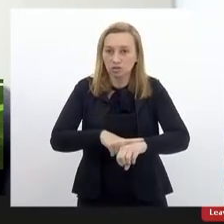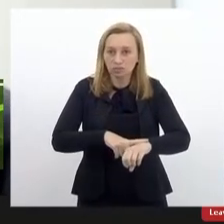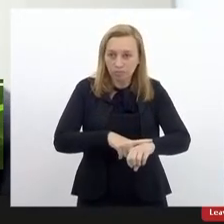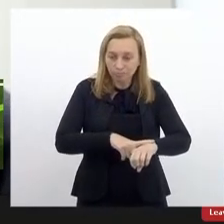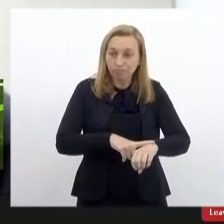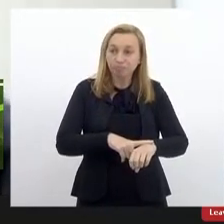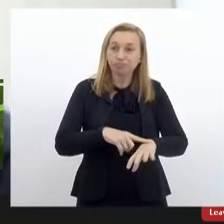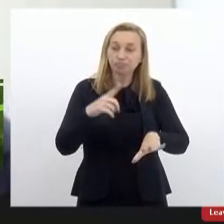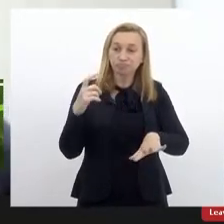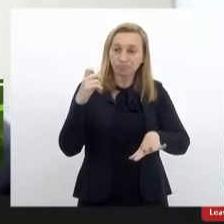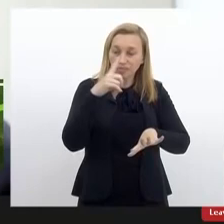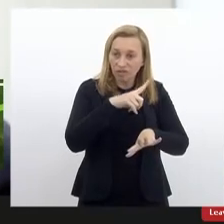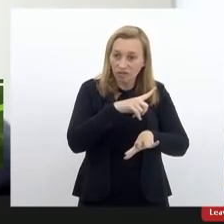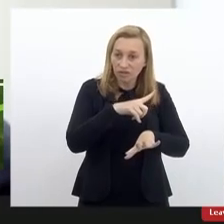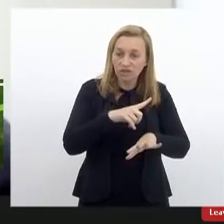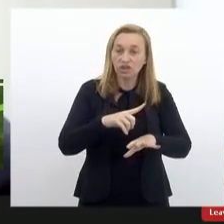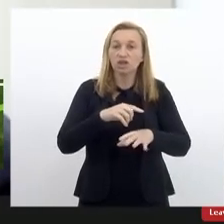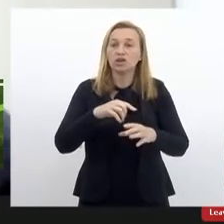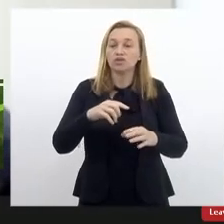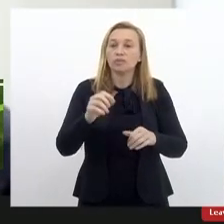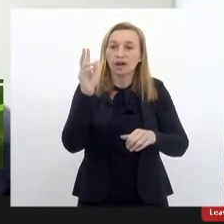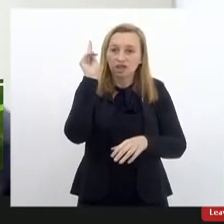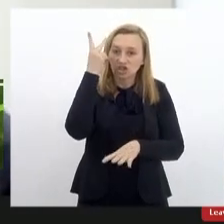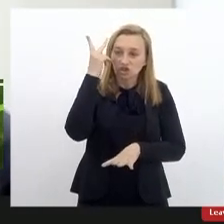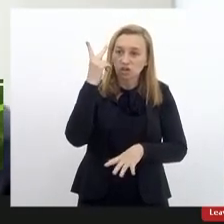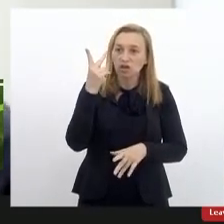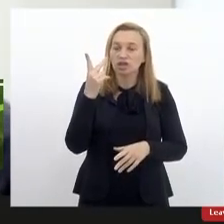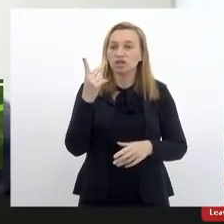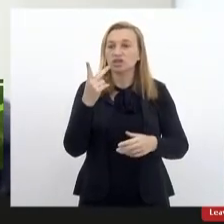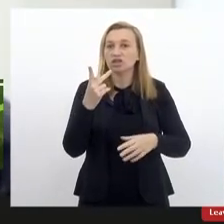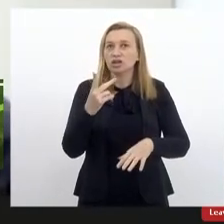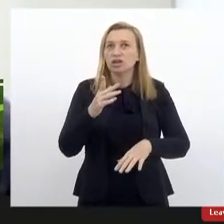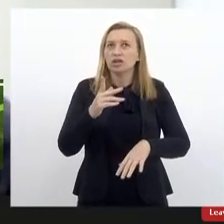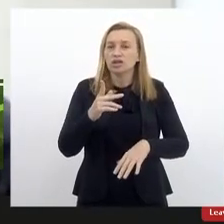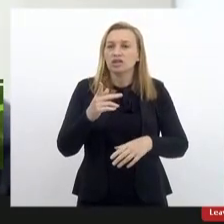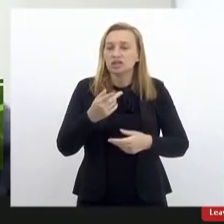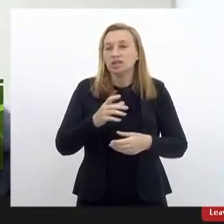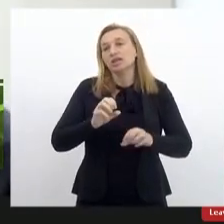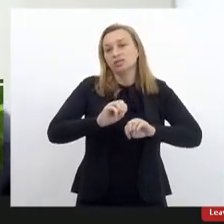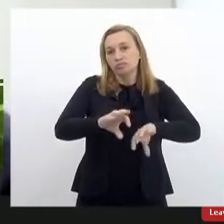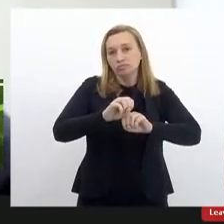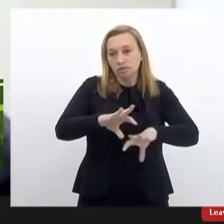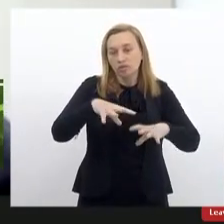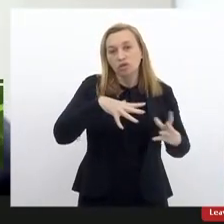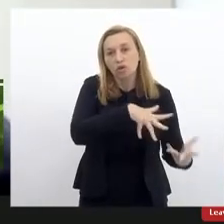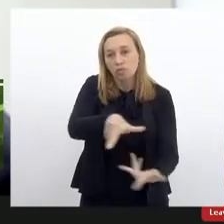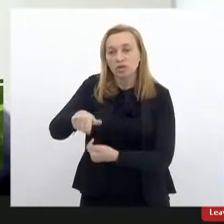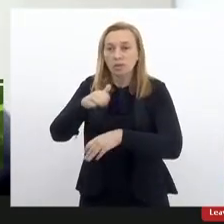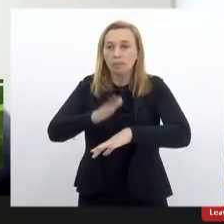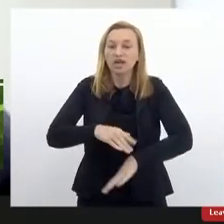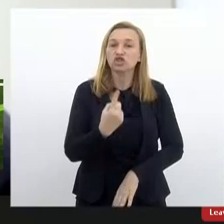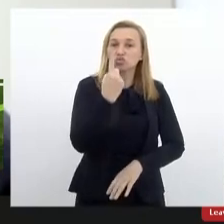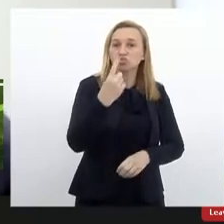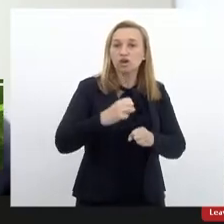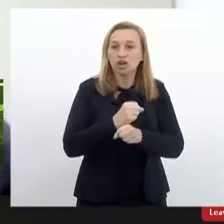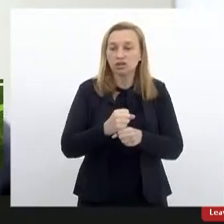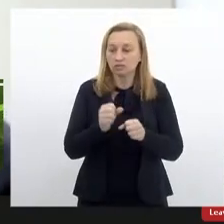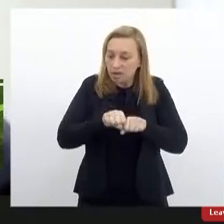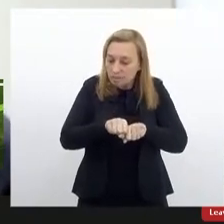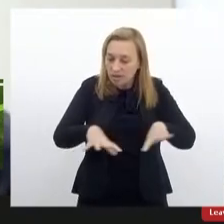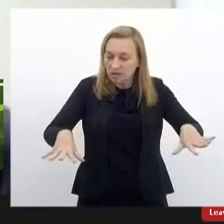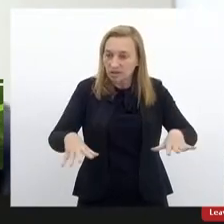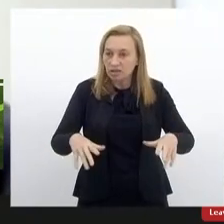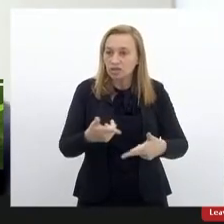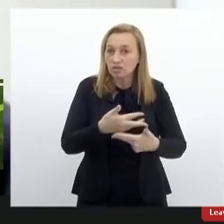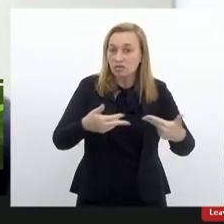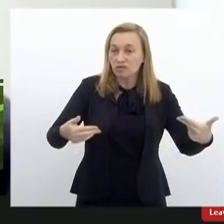toda a humanidade, onde já enfrentamos mais de um ano de pandemia, com grandes impactos nas